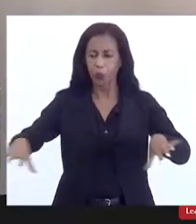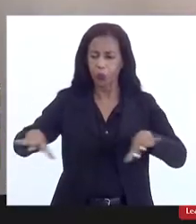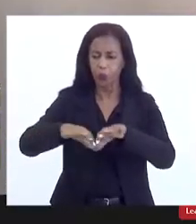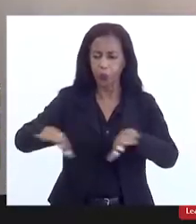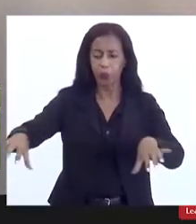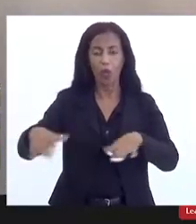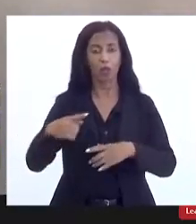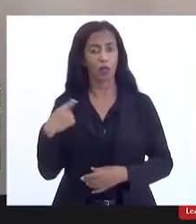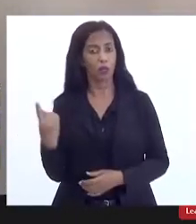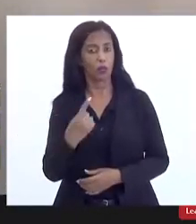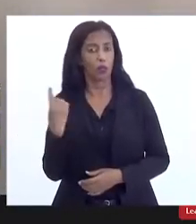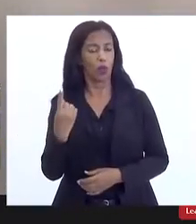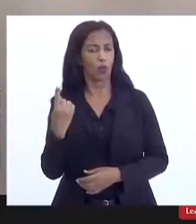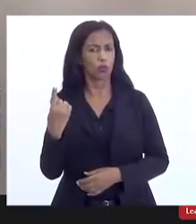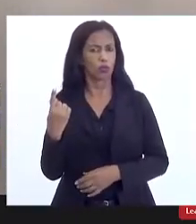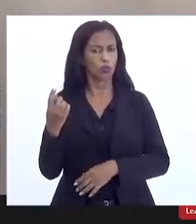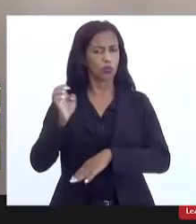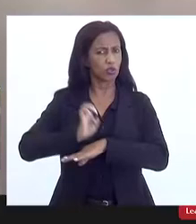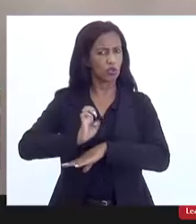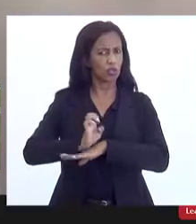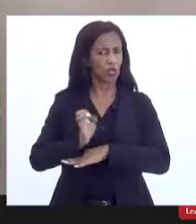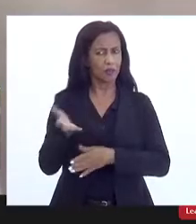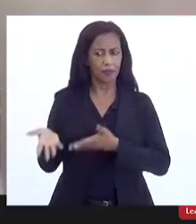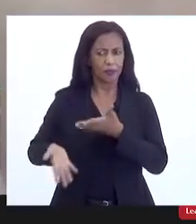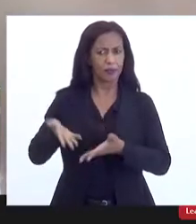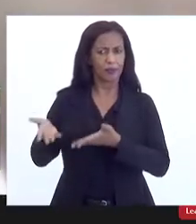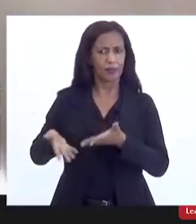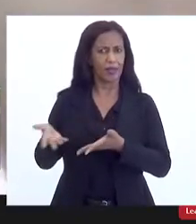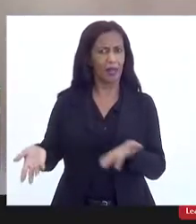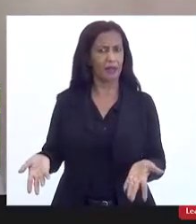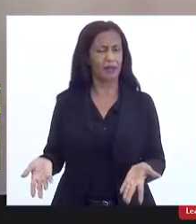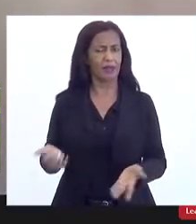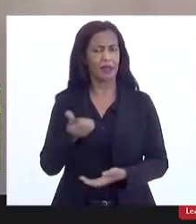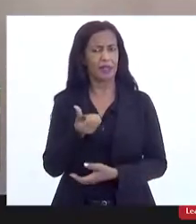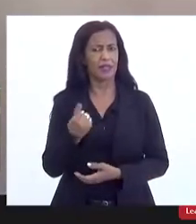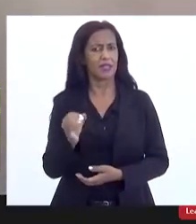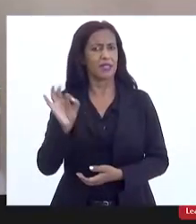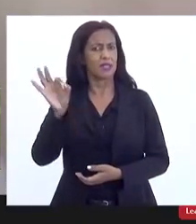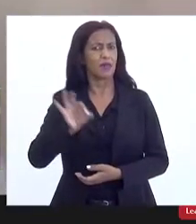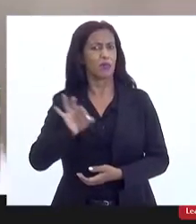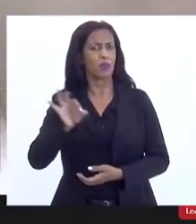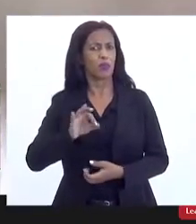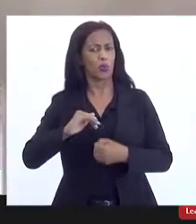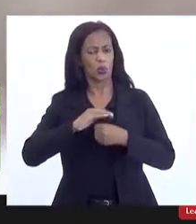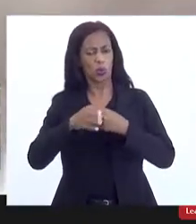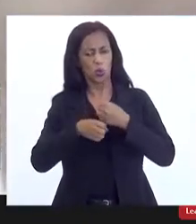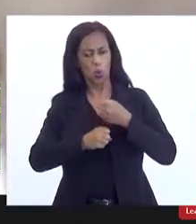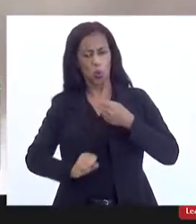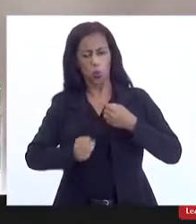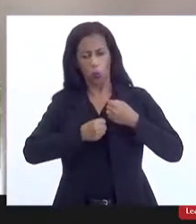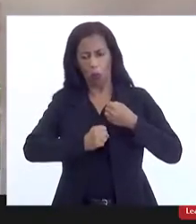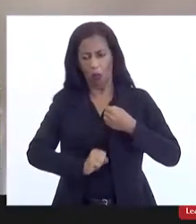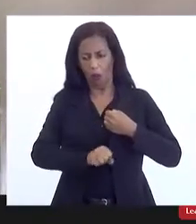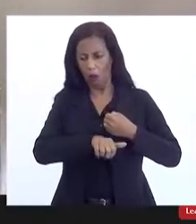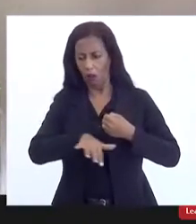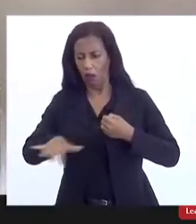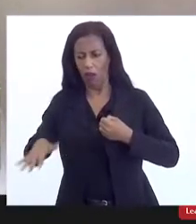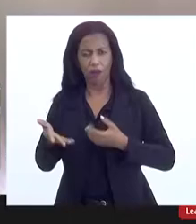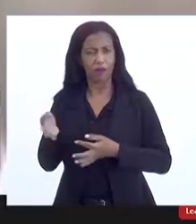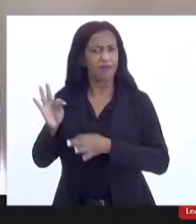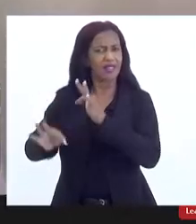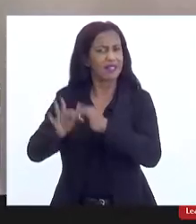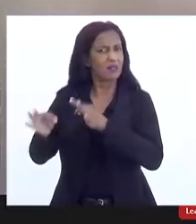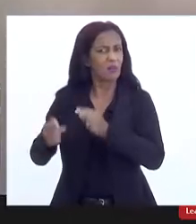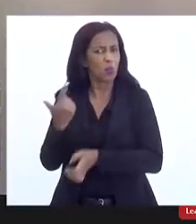não coleta nem 60% do esgoto e não trata nem 2 terços do esgoto.